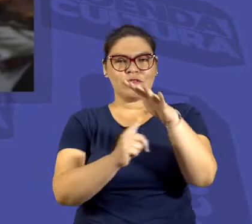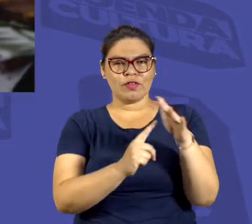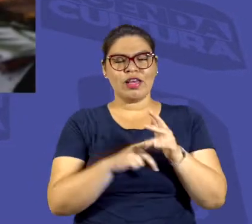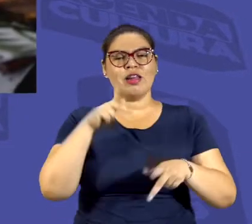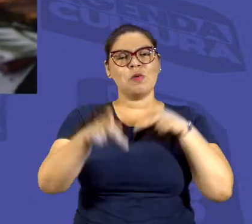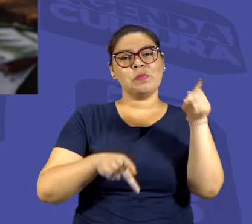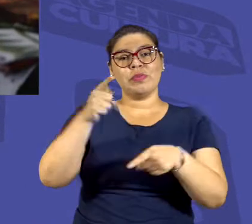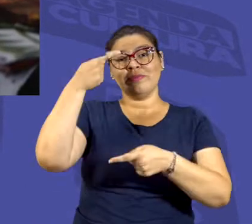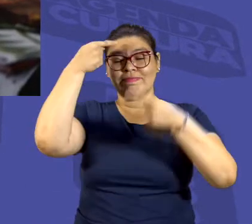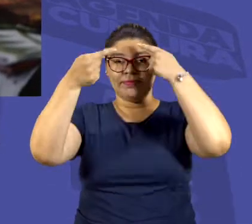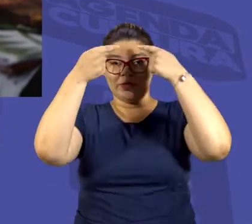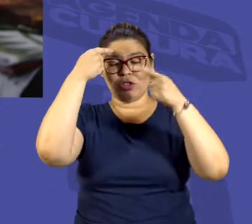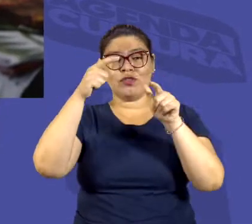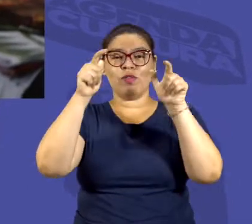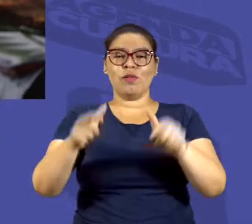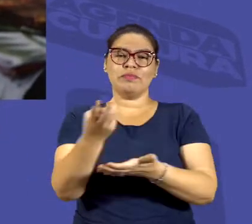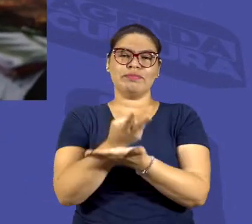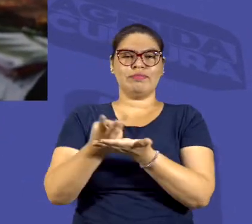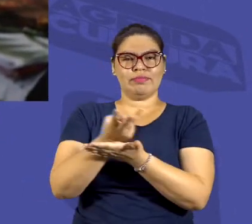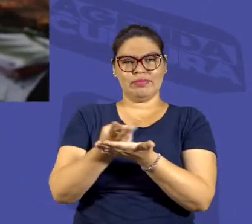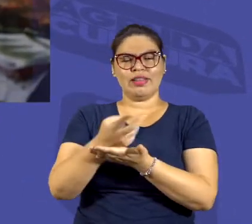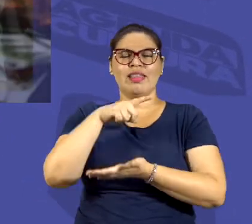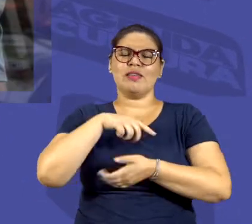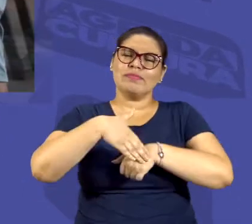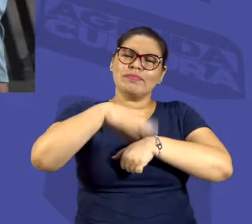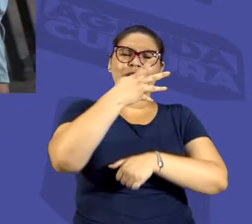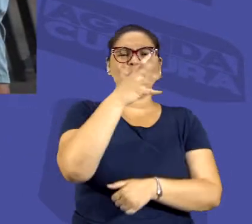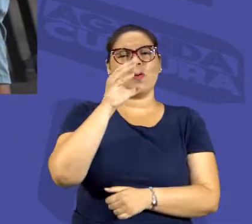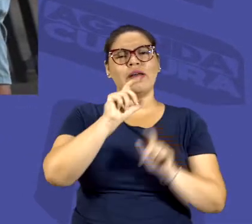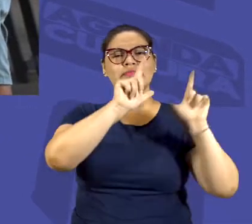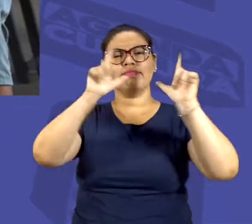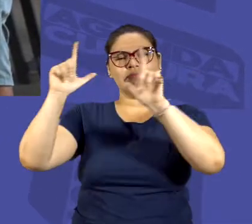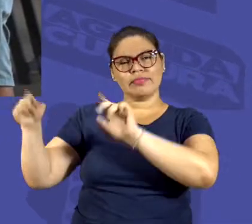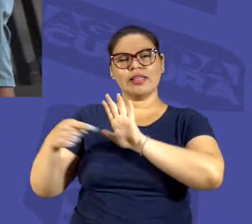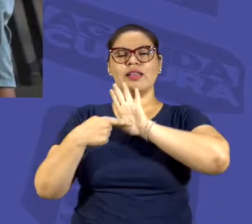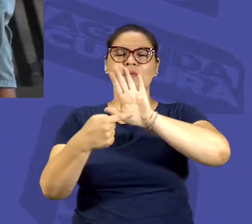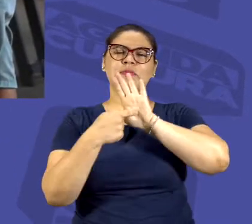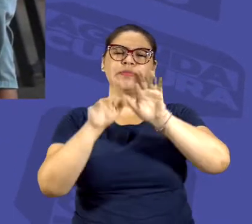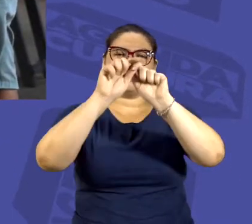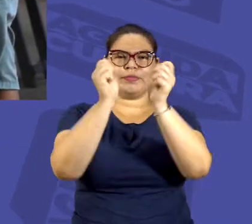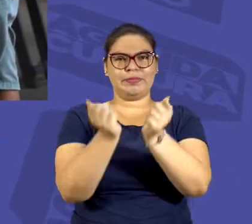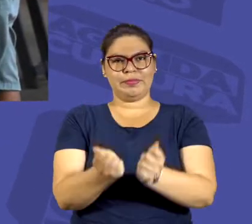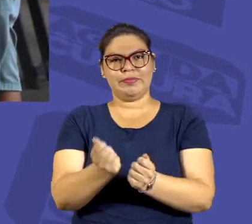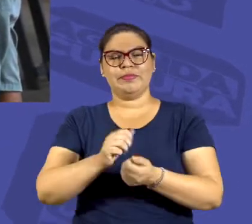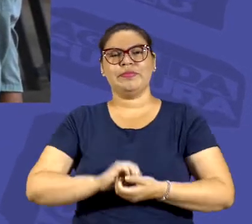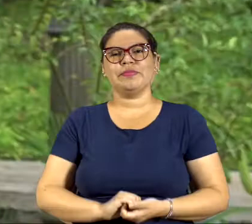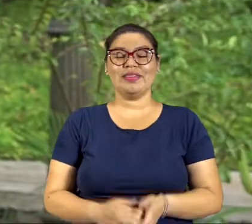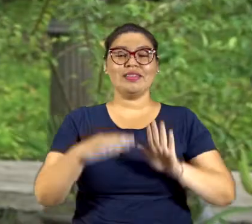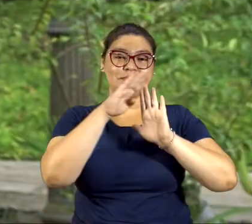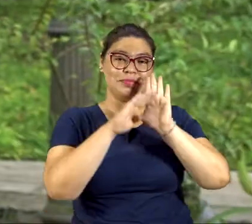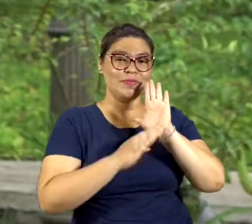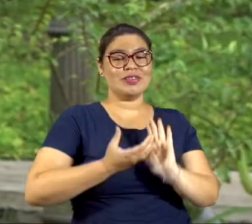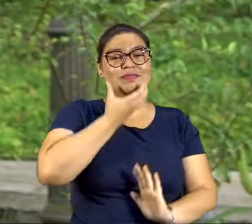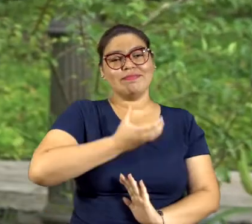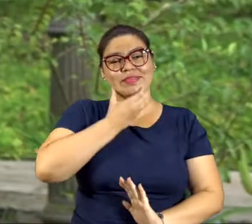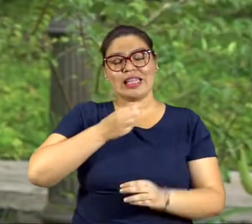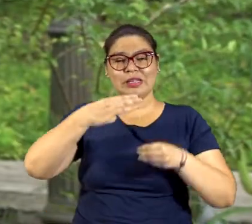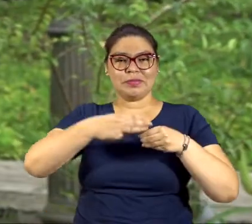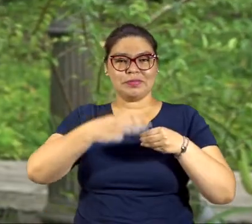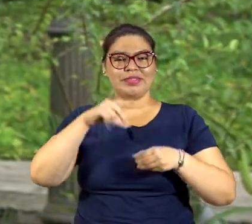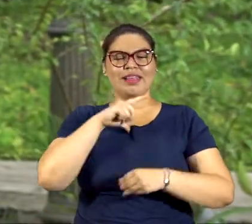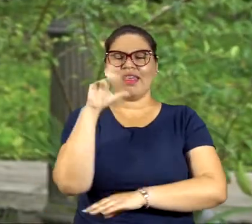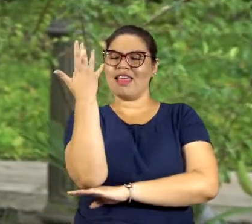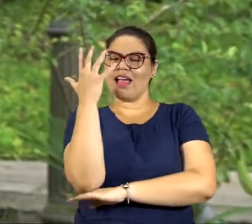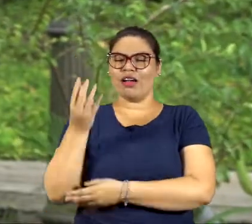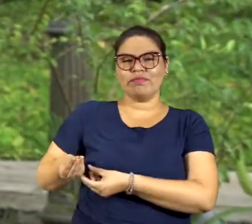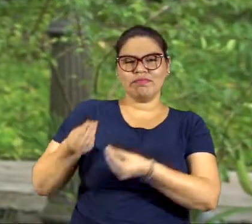Criativos no Centro Cultural Povos da Amazônia, com diversas apresentações artísticas e mais de 40 expositores. E na programação do